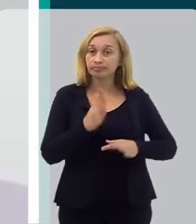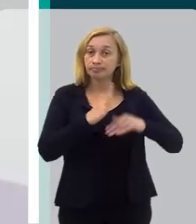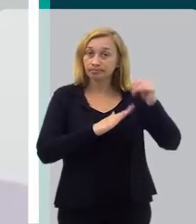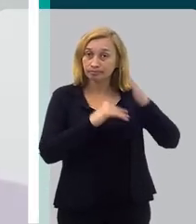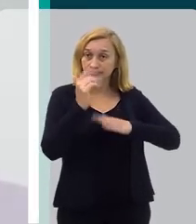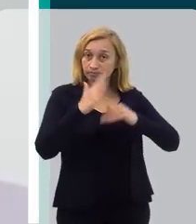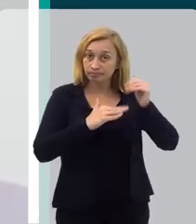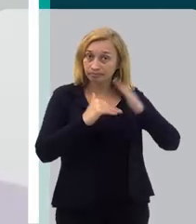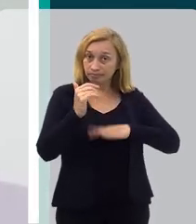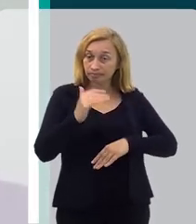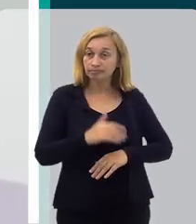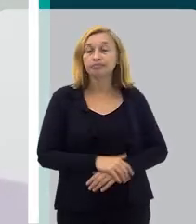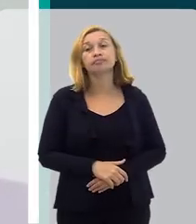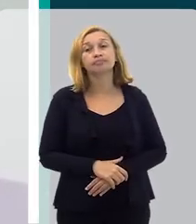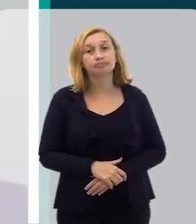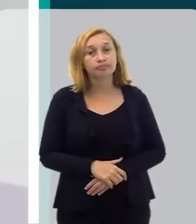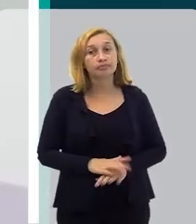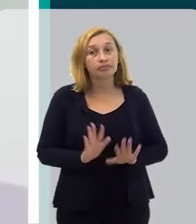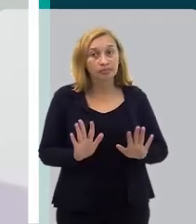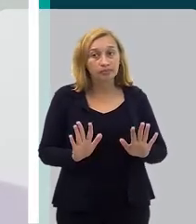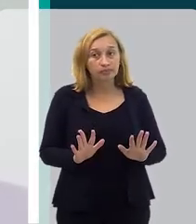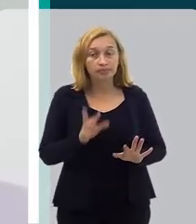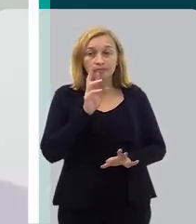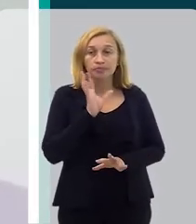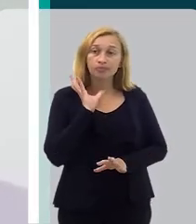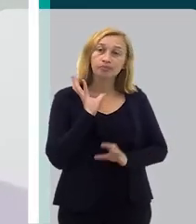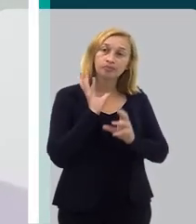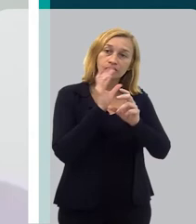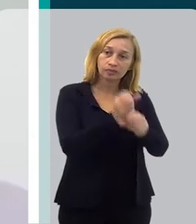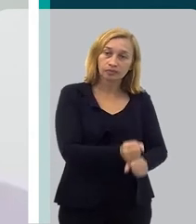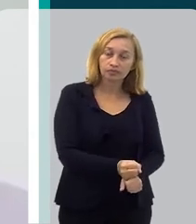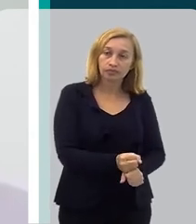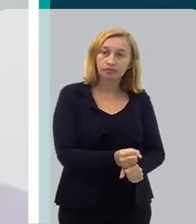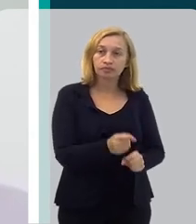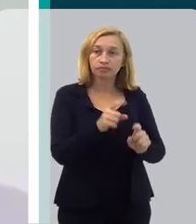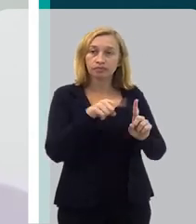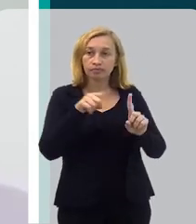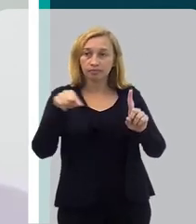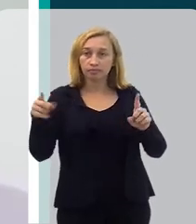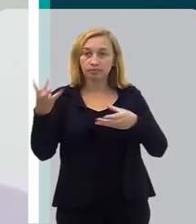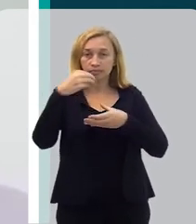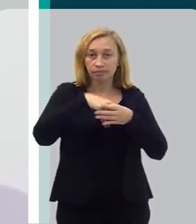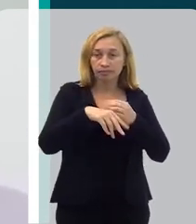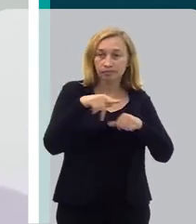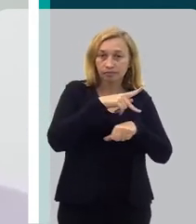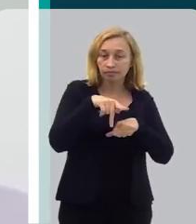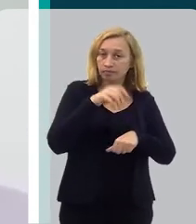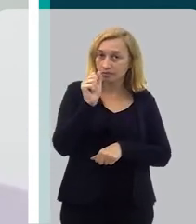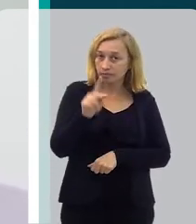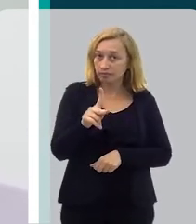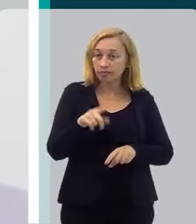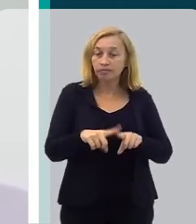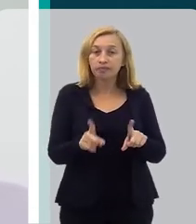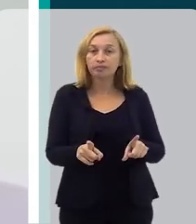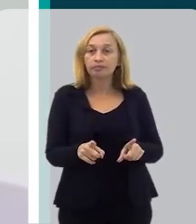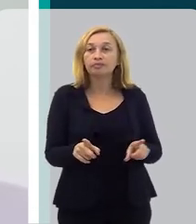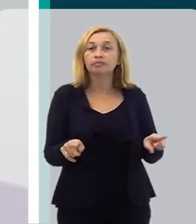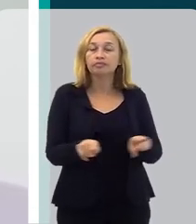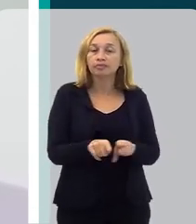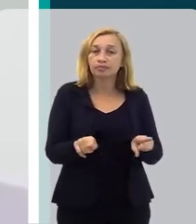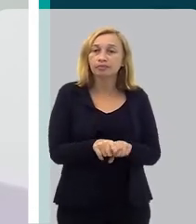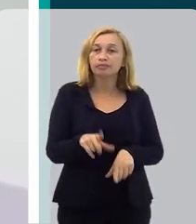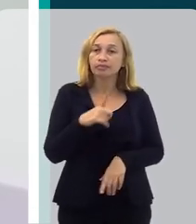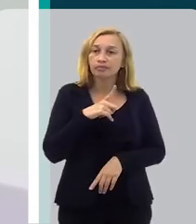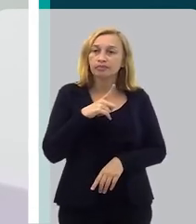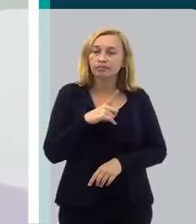desses profissionais, existe, mas só que o resultado dessa estatística é dentro do país, ok? Agora, o que